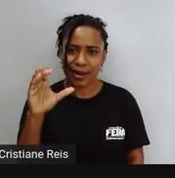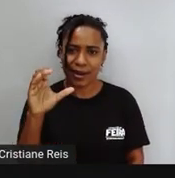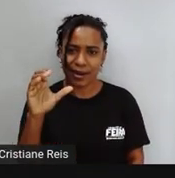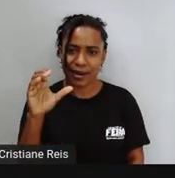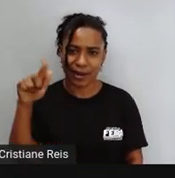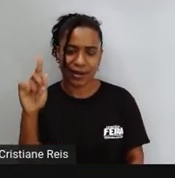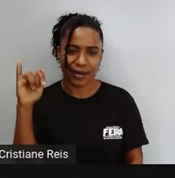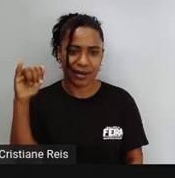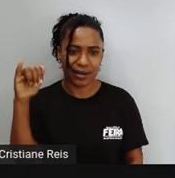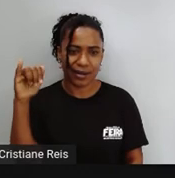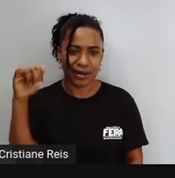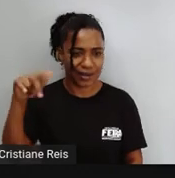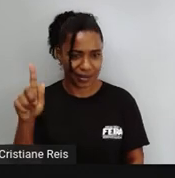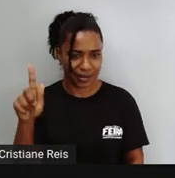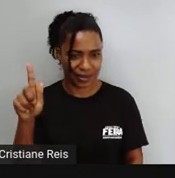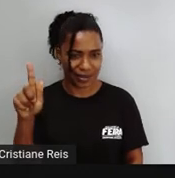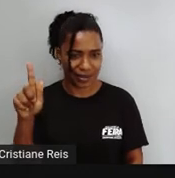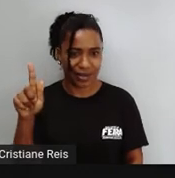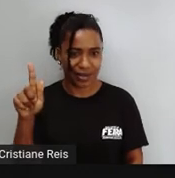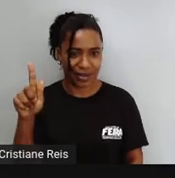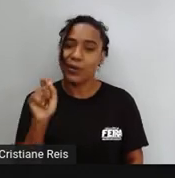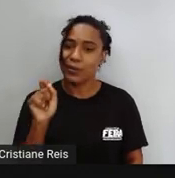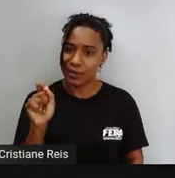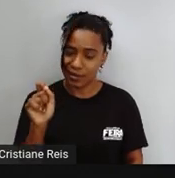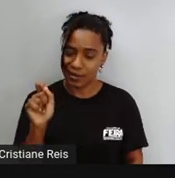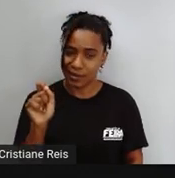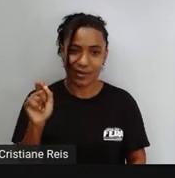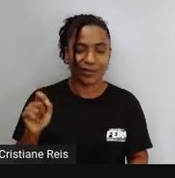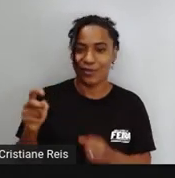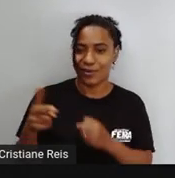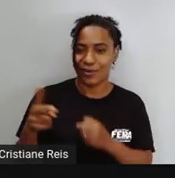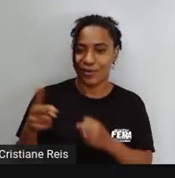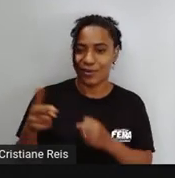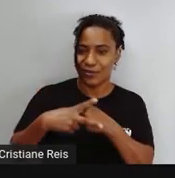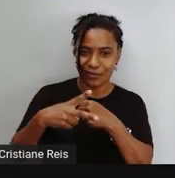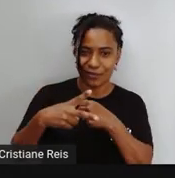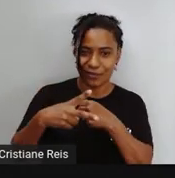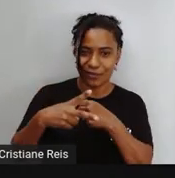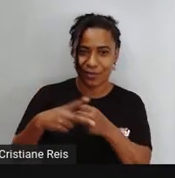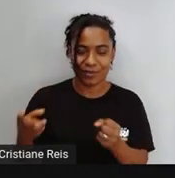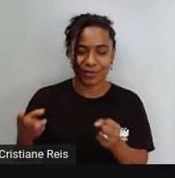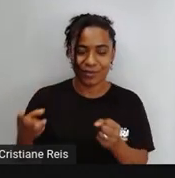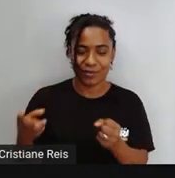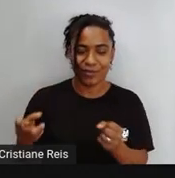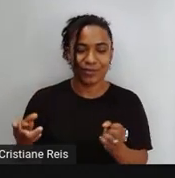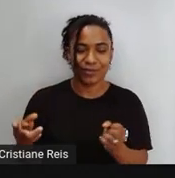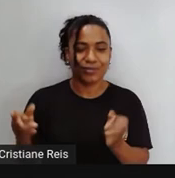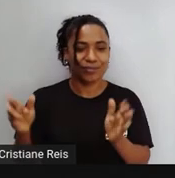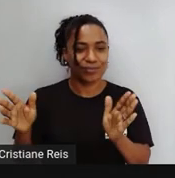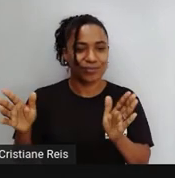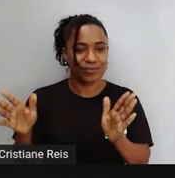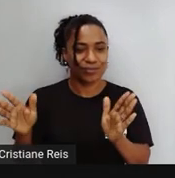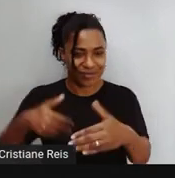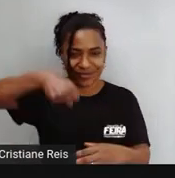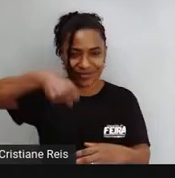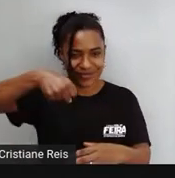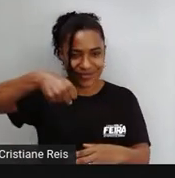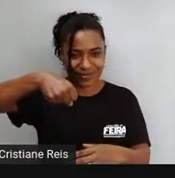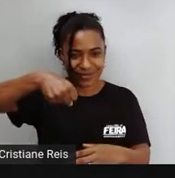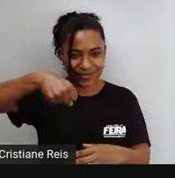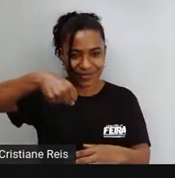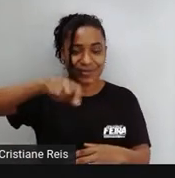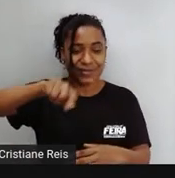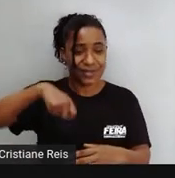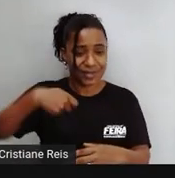Packing Não é o verbo embalar Mas o substantivo embalagens E o que é vai te ajudar a